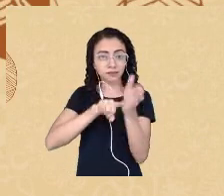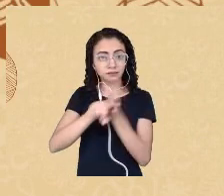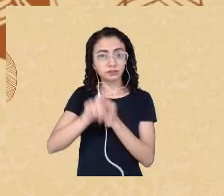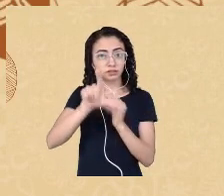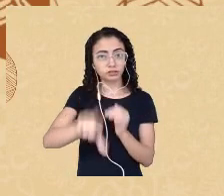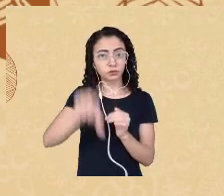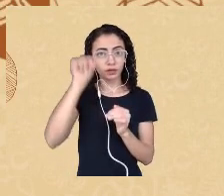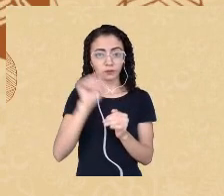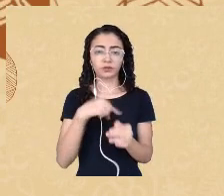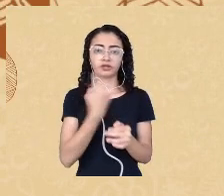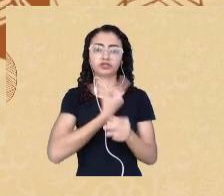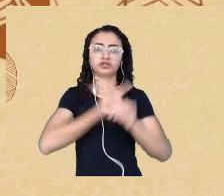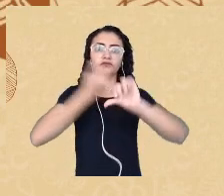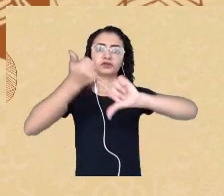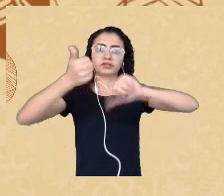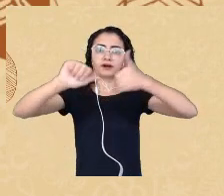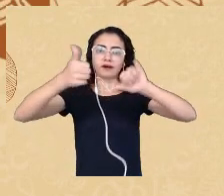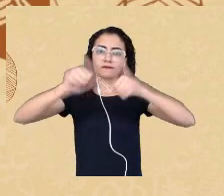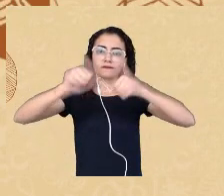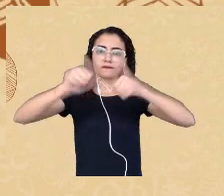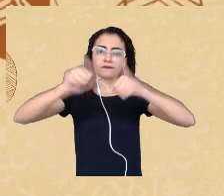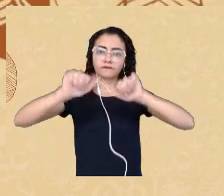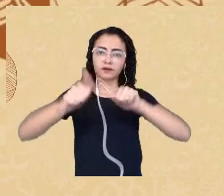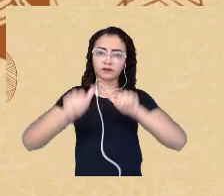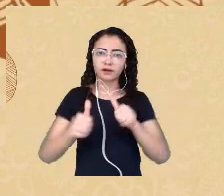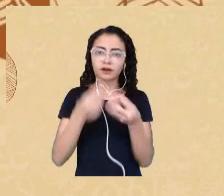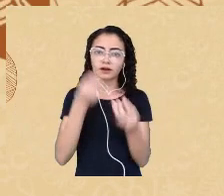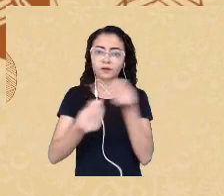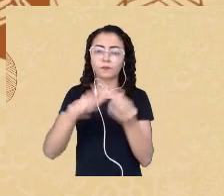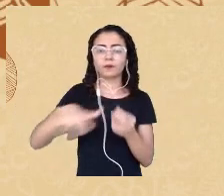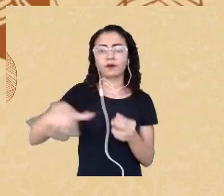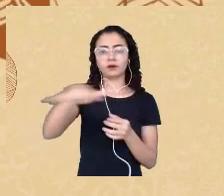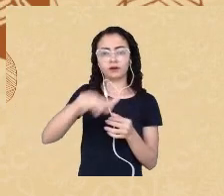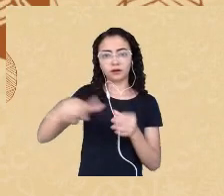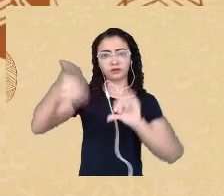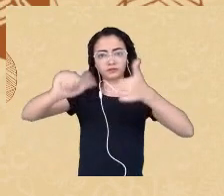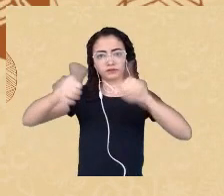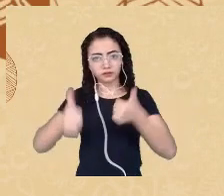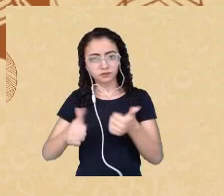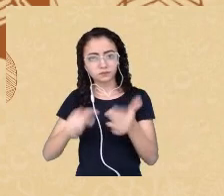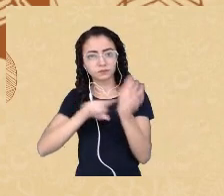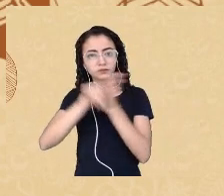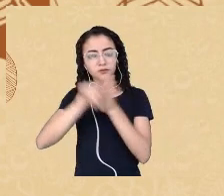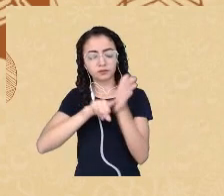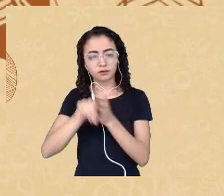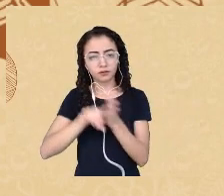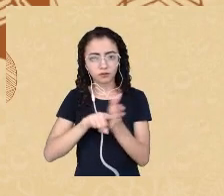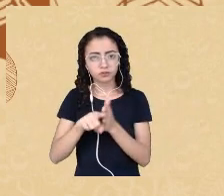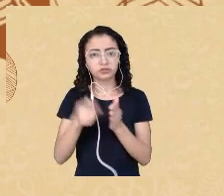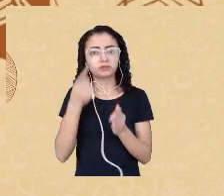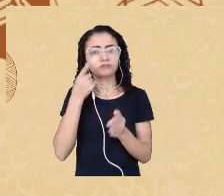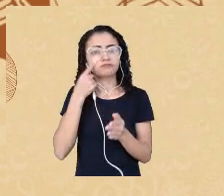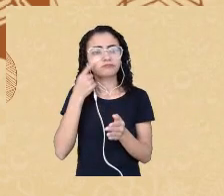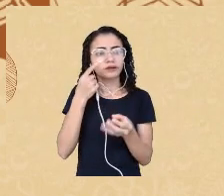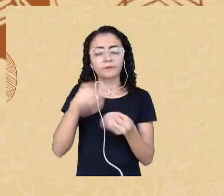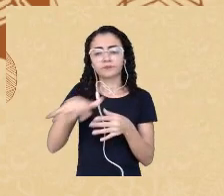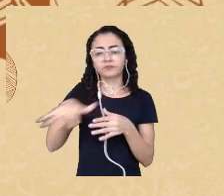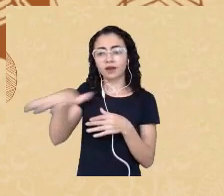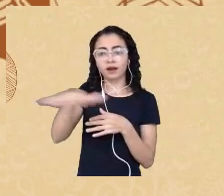analisar como que a área de avaliação psicológica tem então tratado essas questões, pois